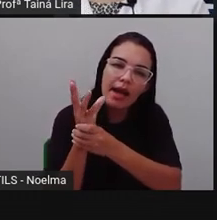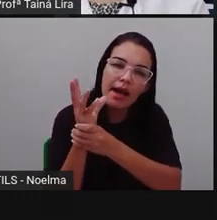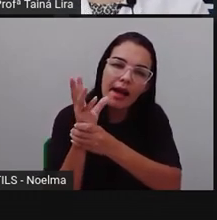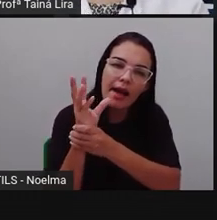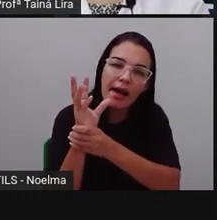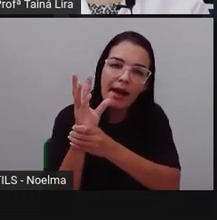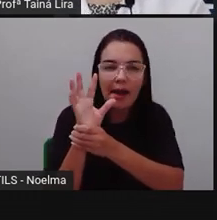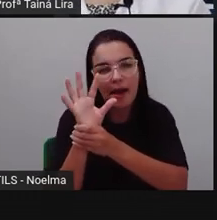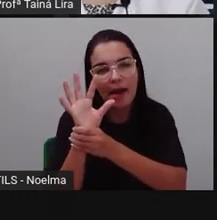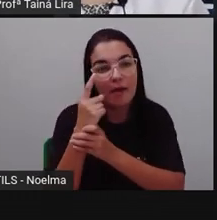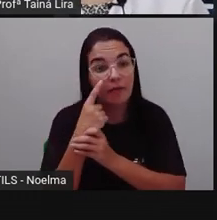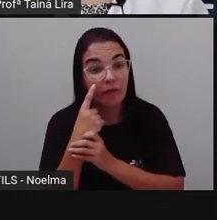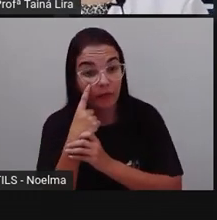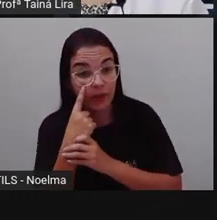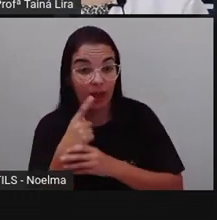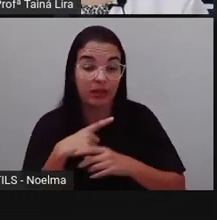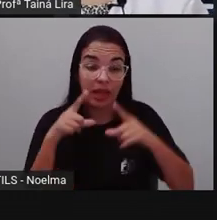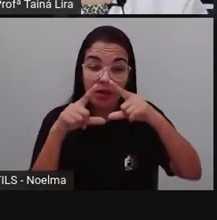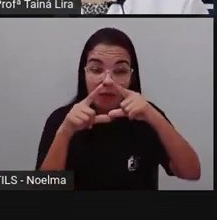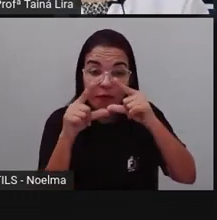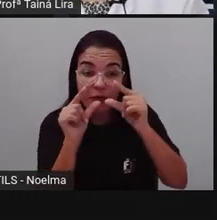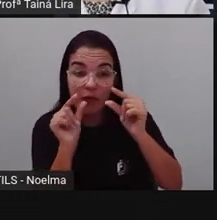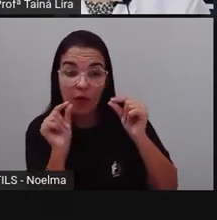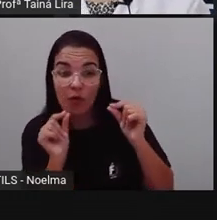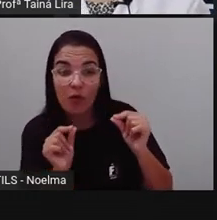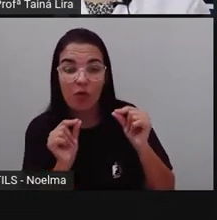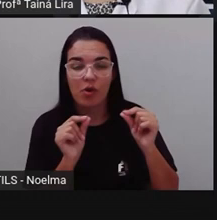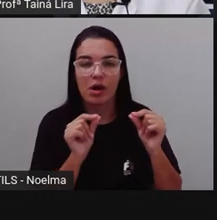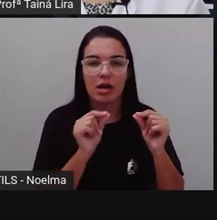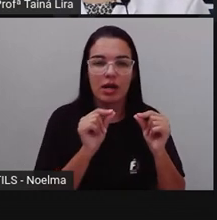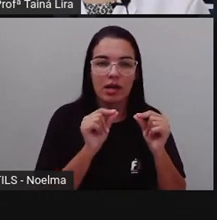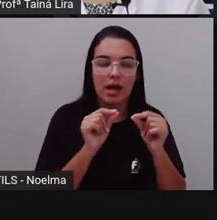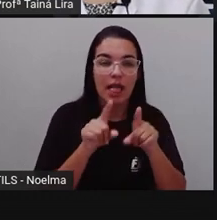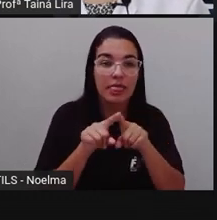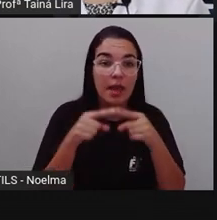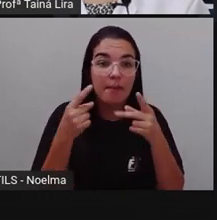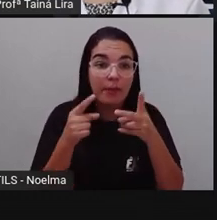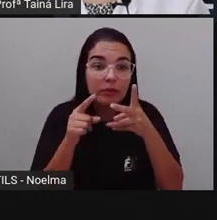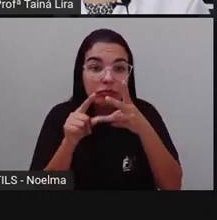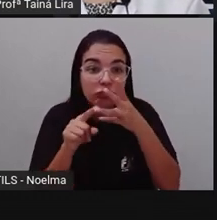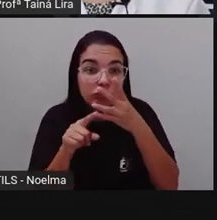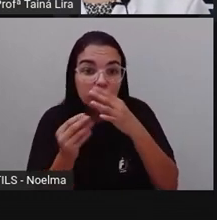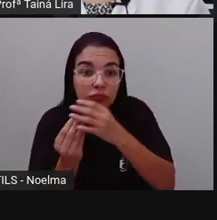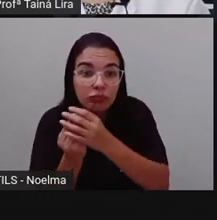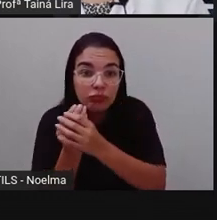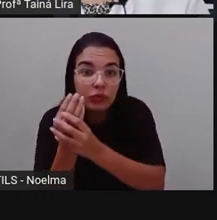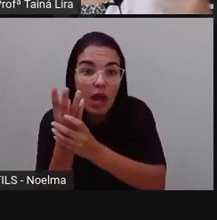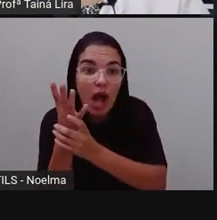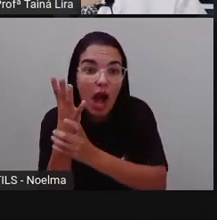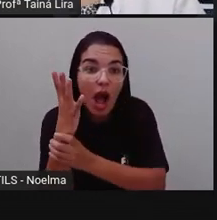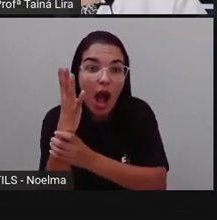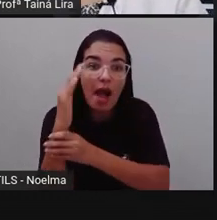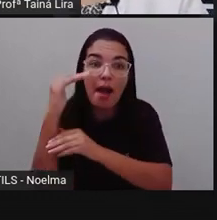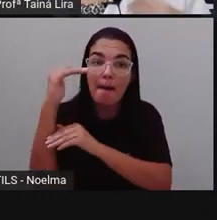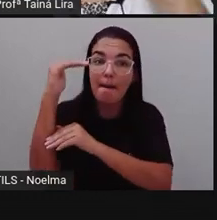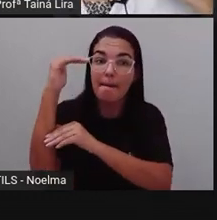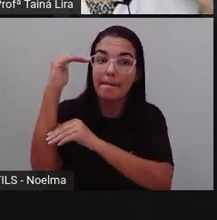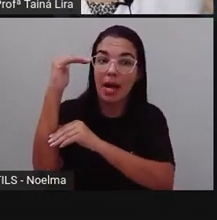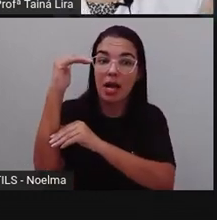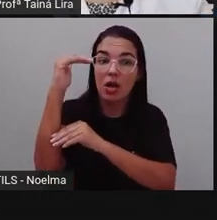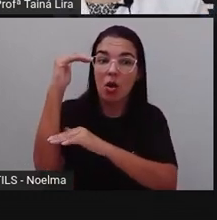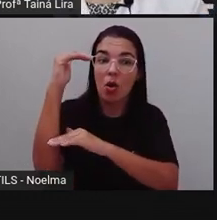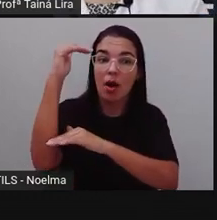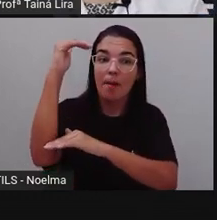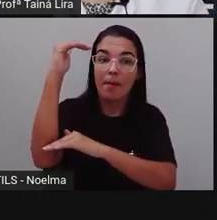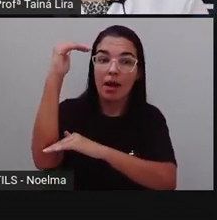Começou a dar, ali, as folhinhas, Até que ela fica, olha lá, maior. Ela fica